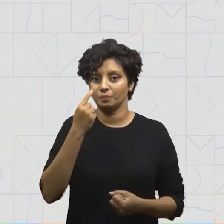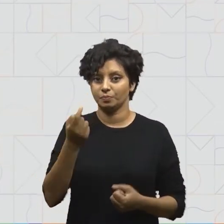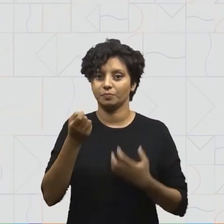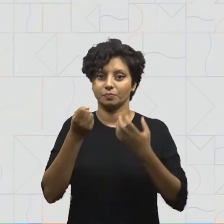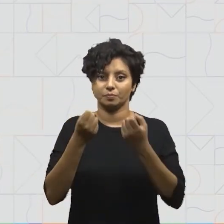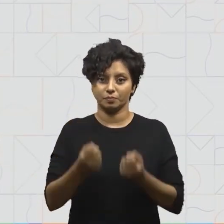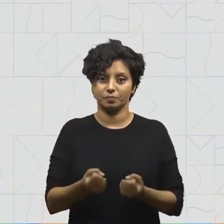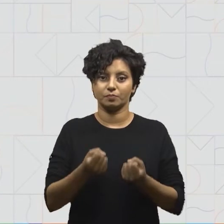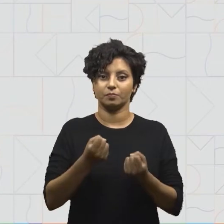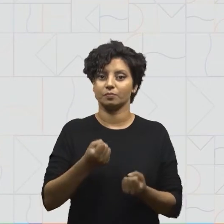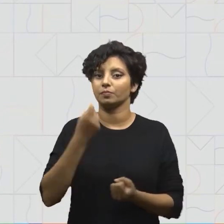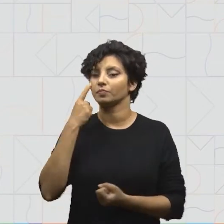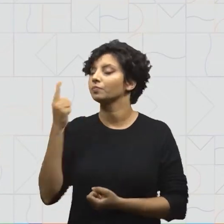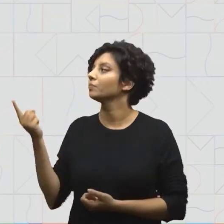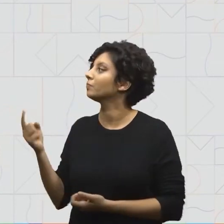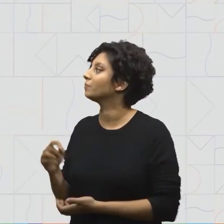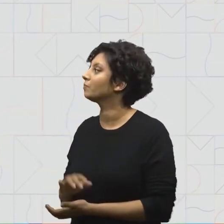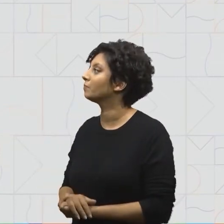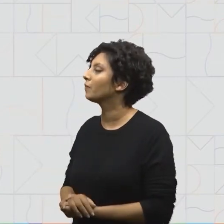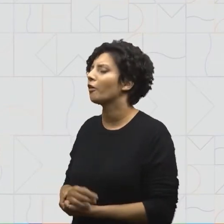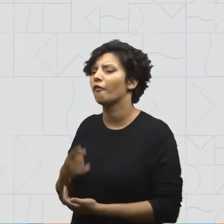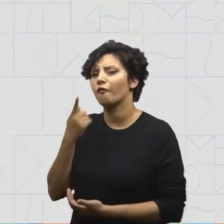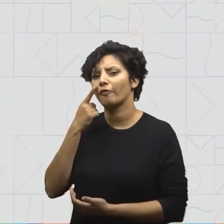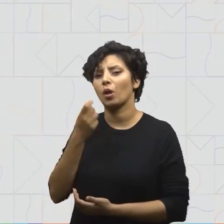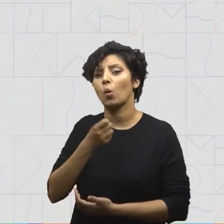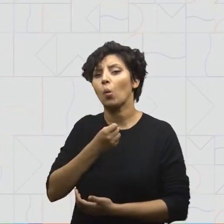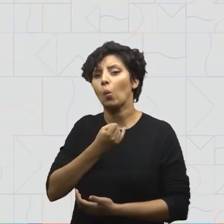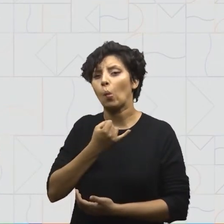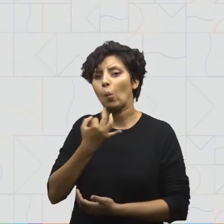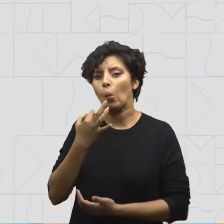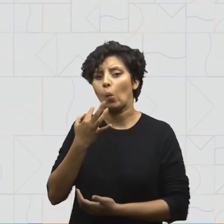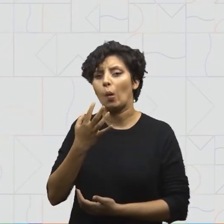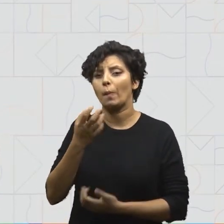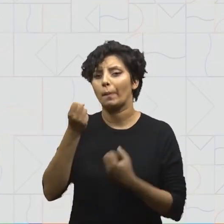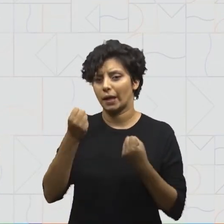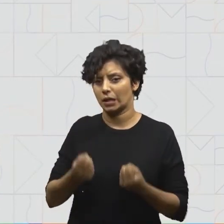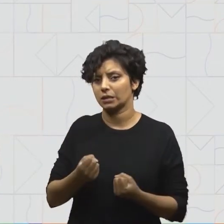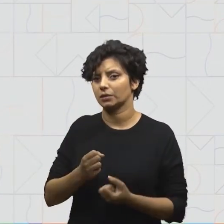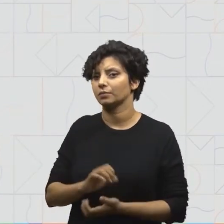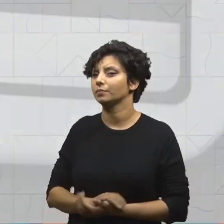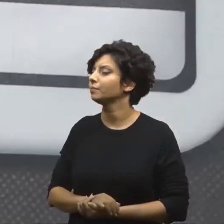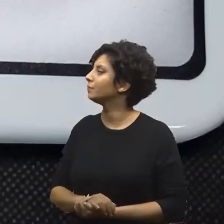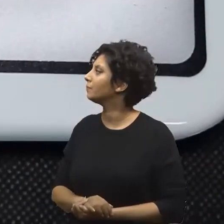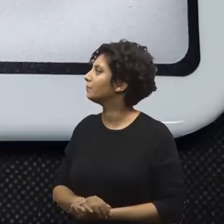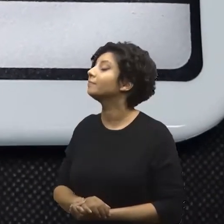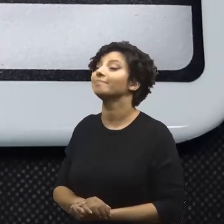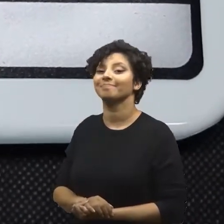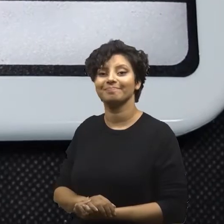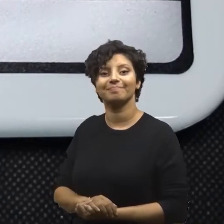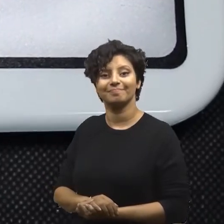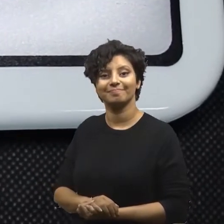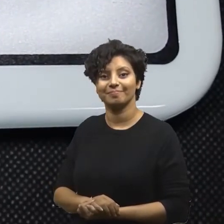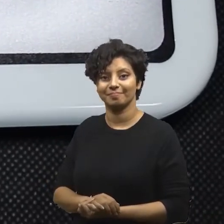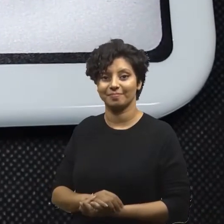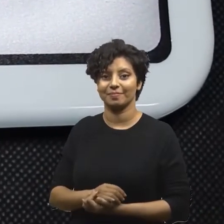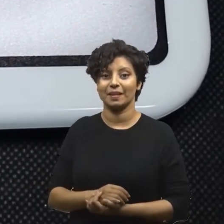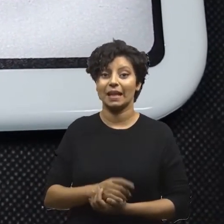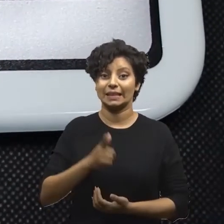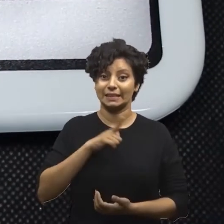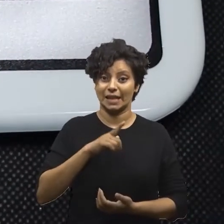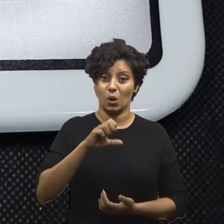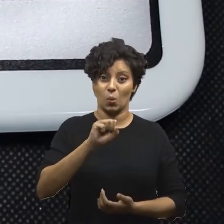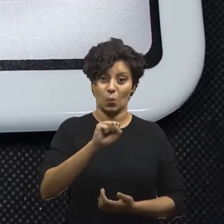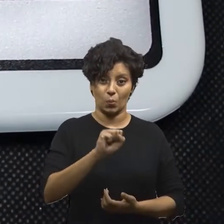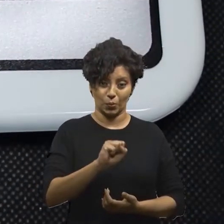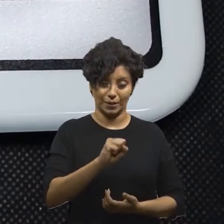balança. E vamos ver agora quanto é que ela pesa. Ela